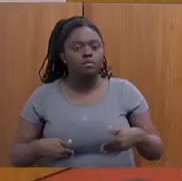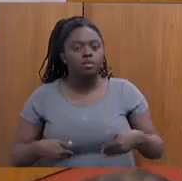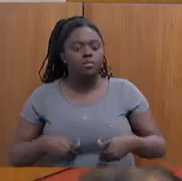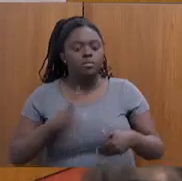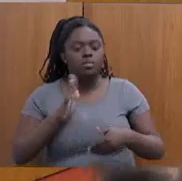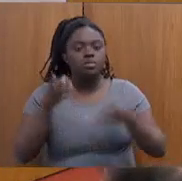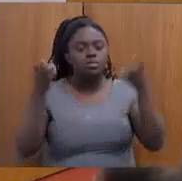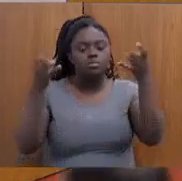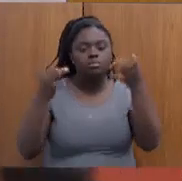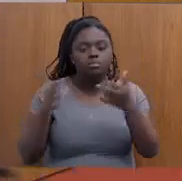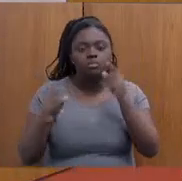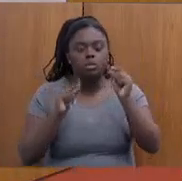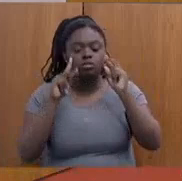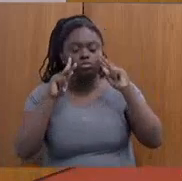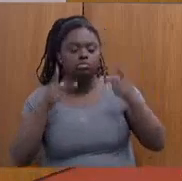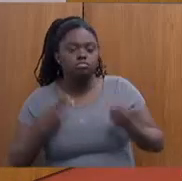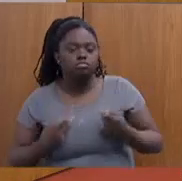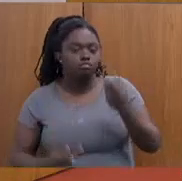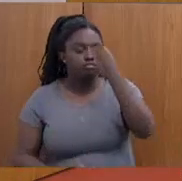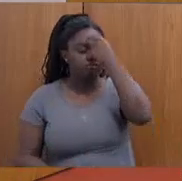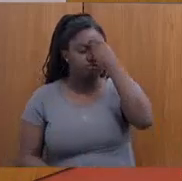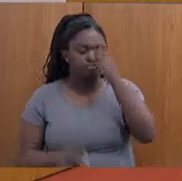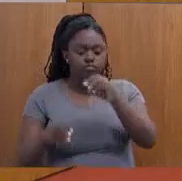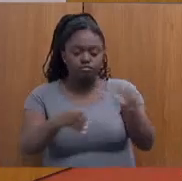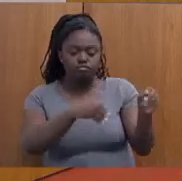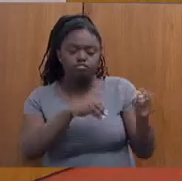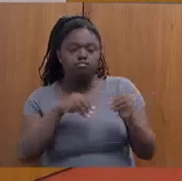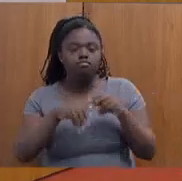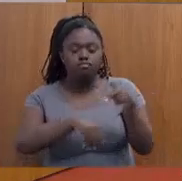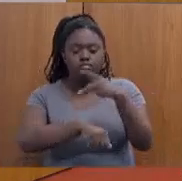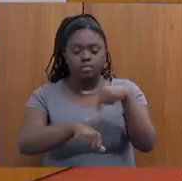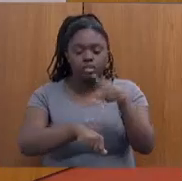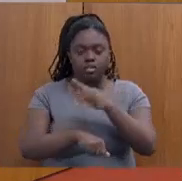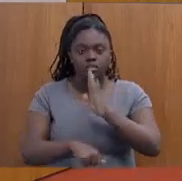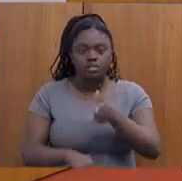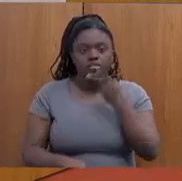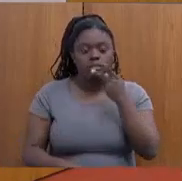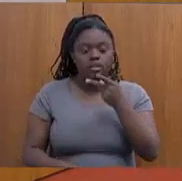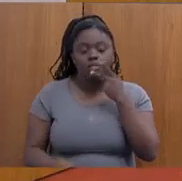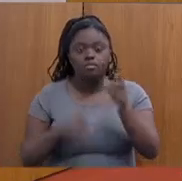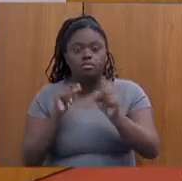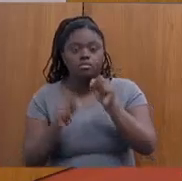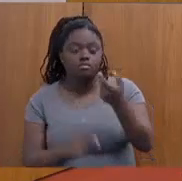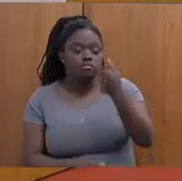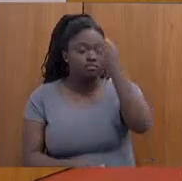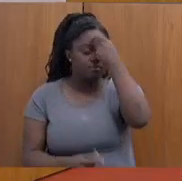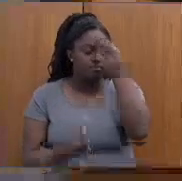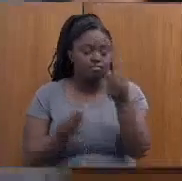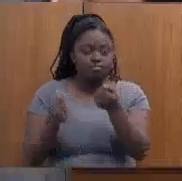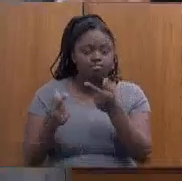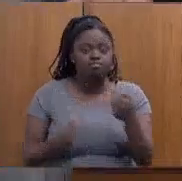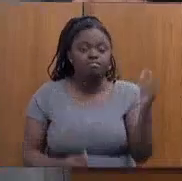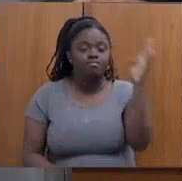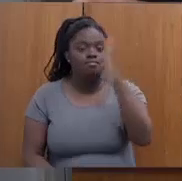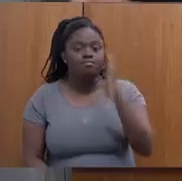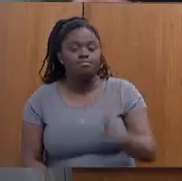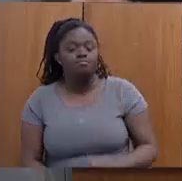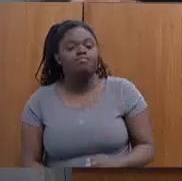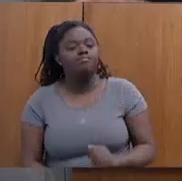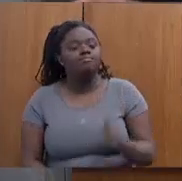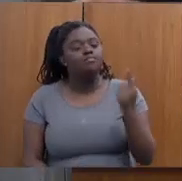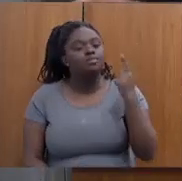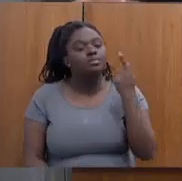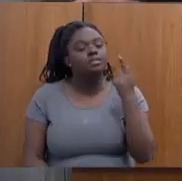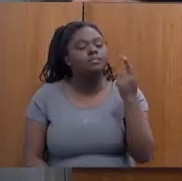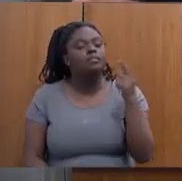alta concentração de terra nesse país. A Geografia da Fome já falava da concentração de renda nesse país. A Geografia da Fome já